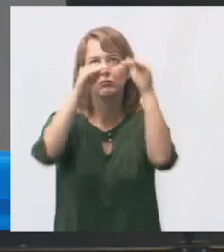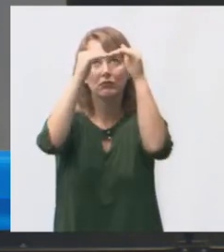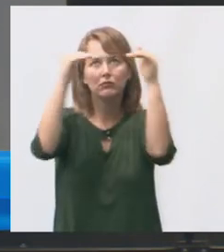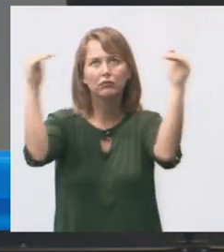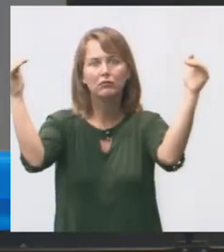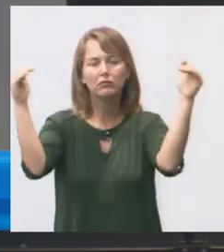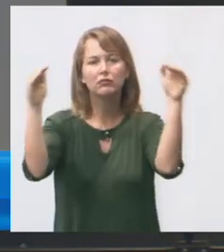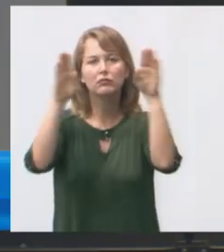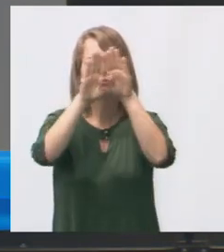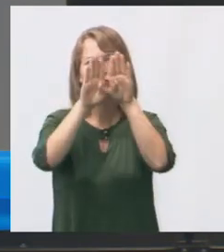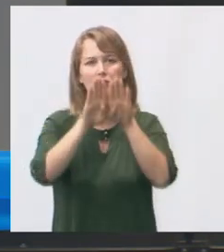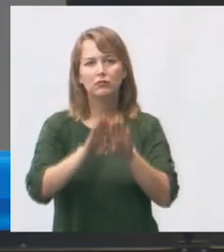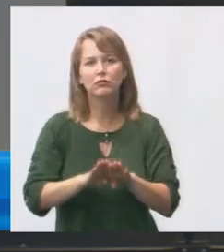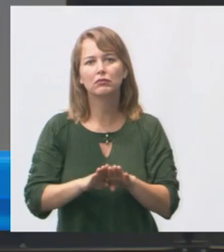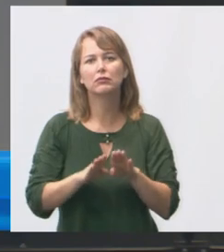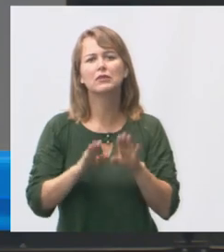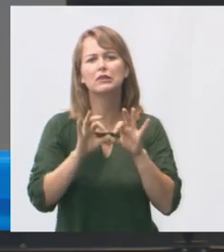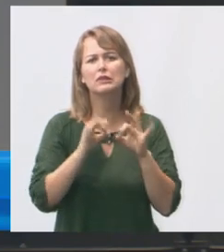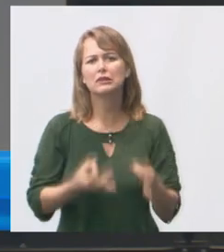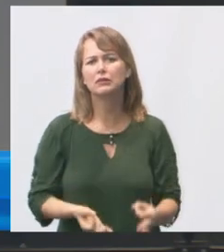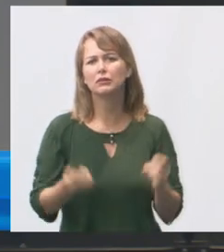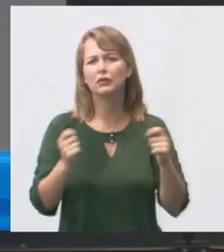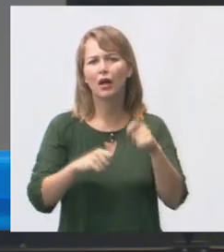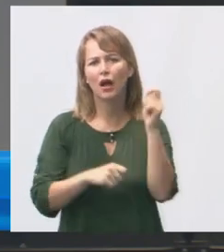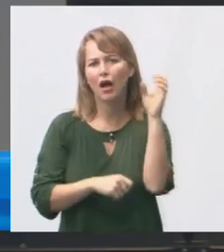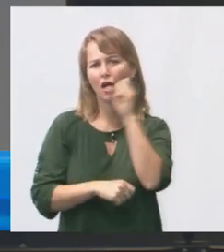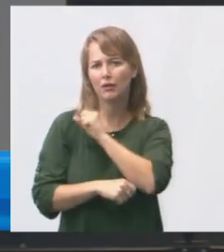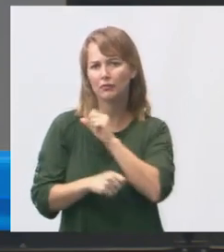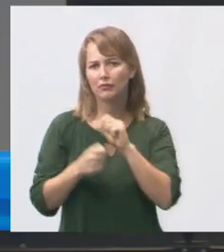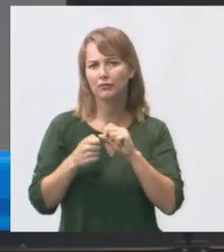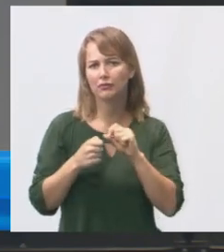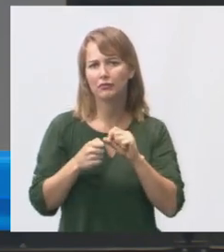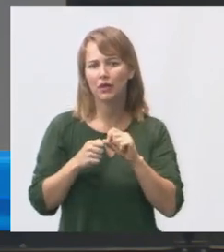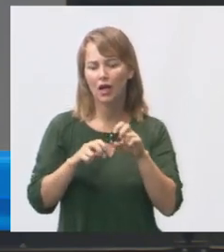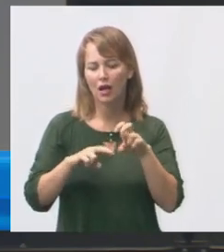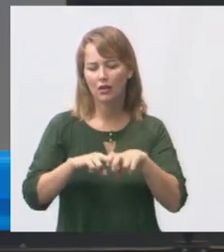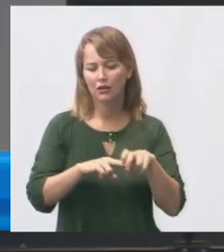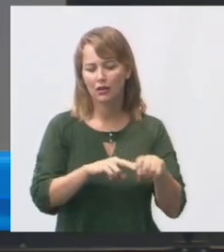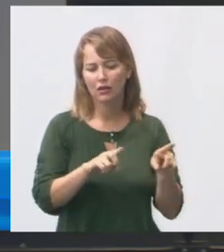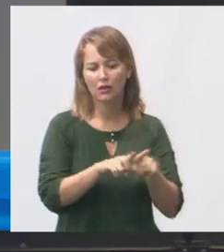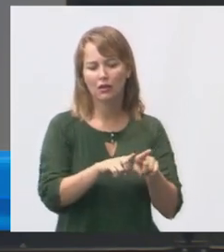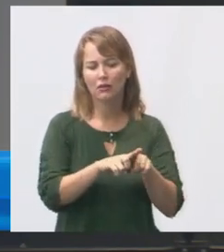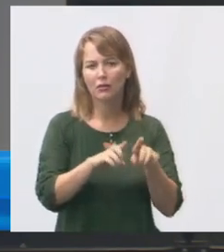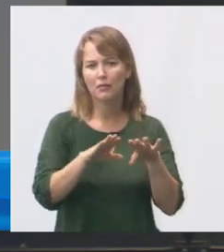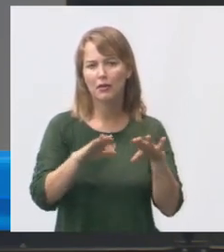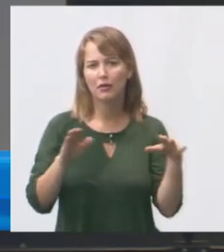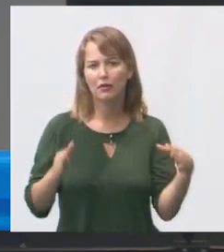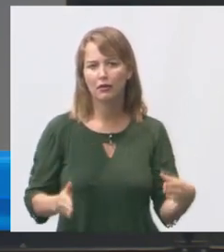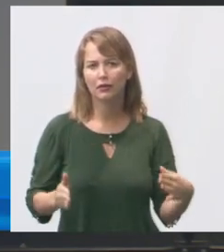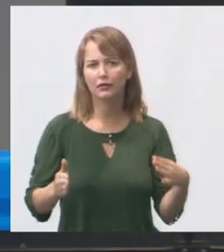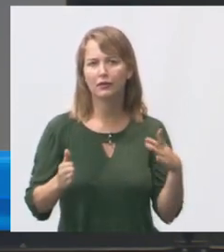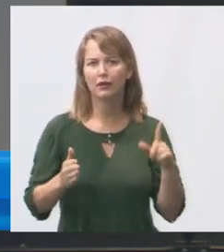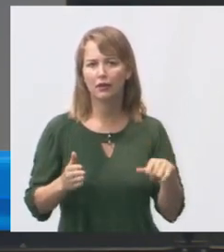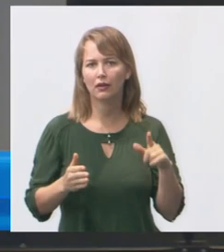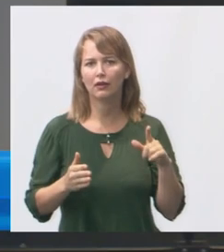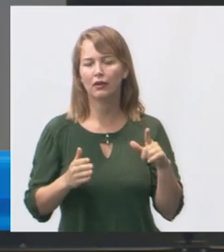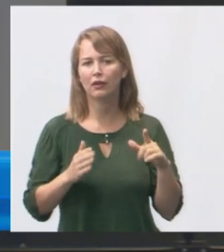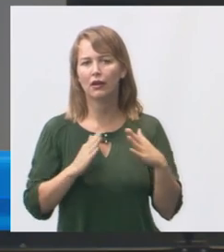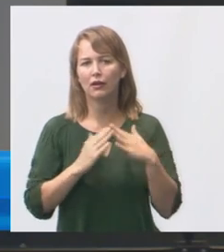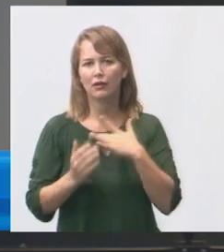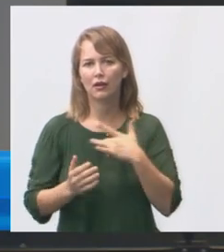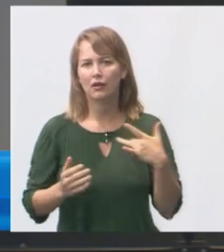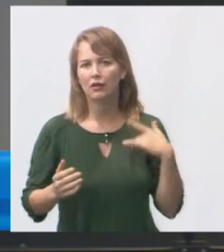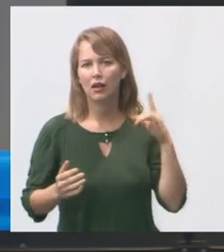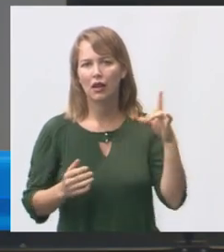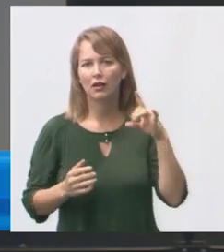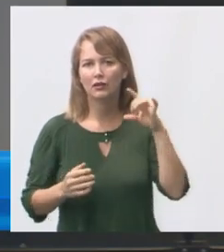coisas simples que dá para fazer uma intervenção rápida cadeiras também mesas então essa situação aqui da Unidade Santa Luz que tem